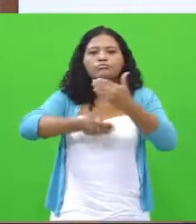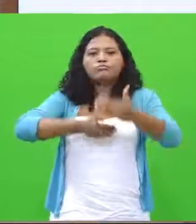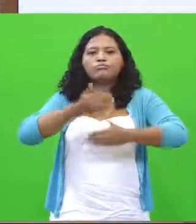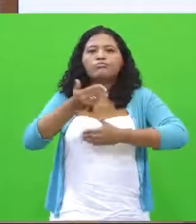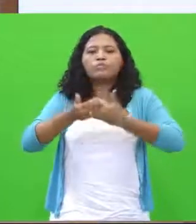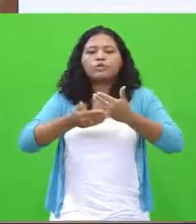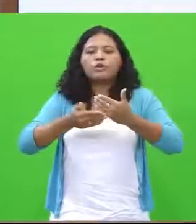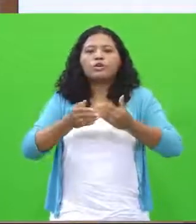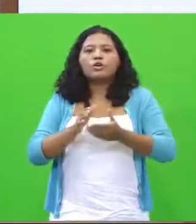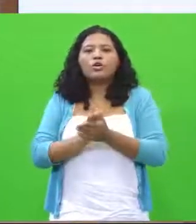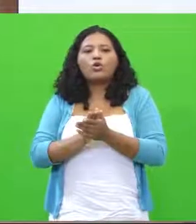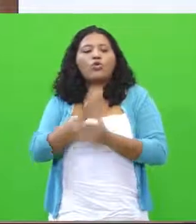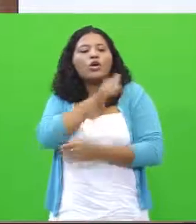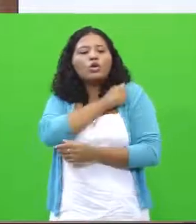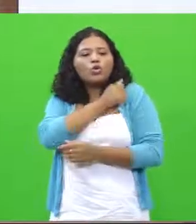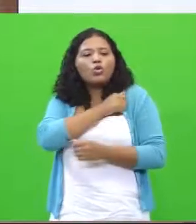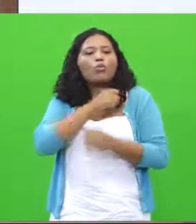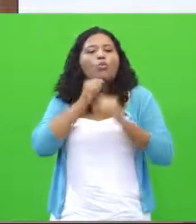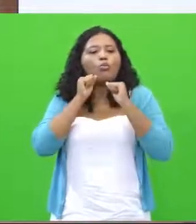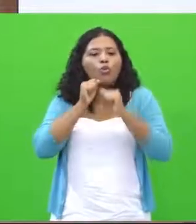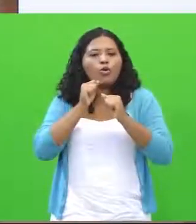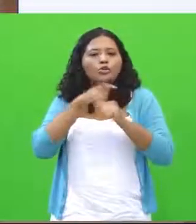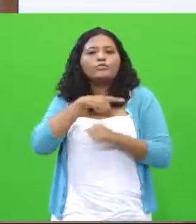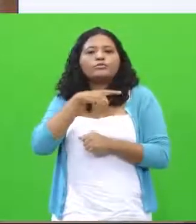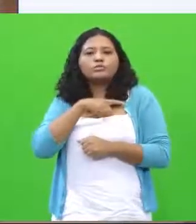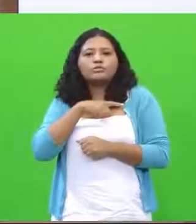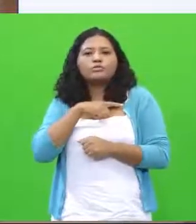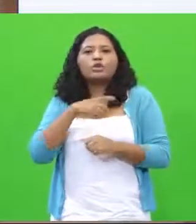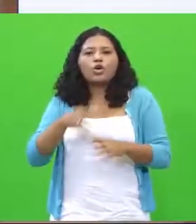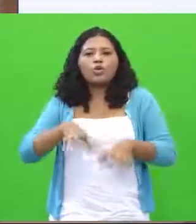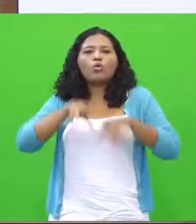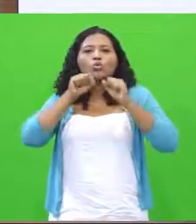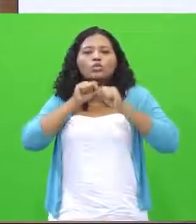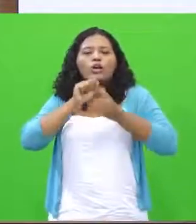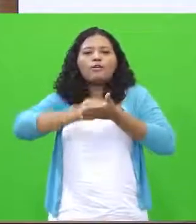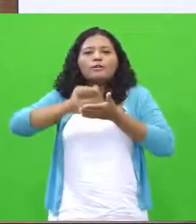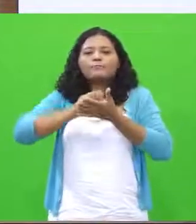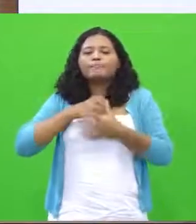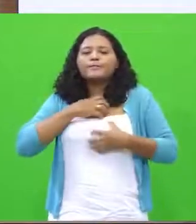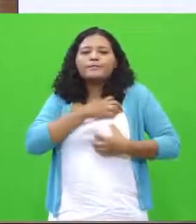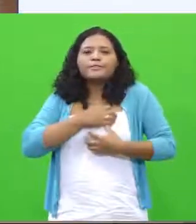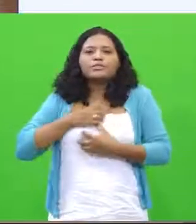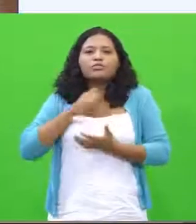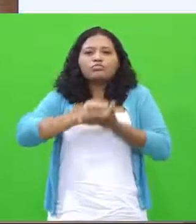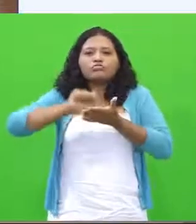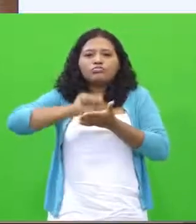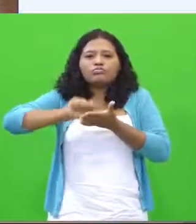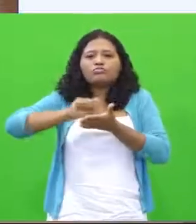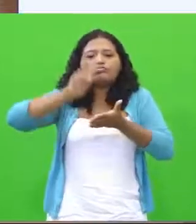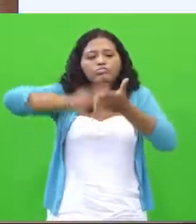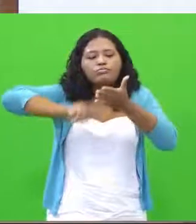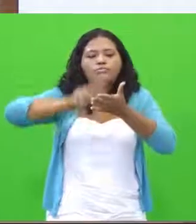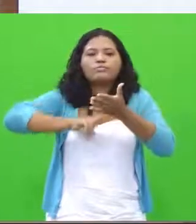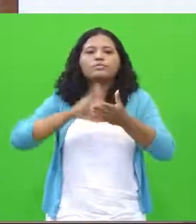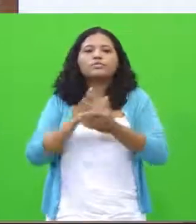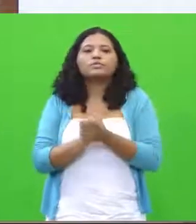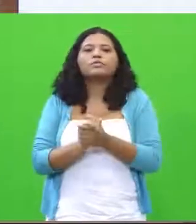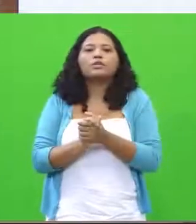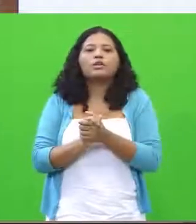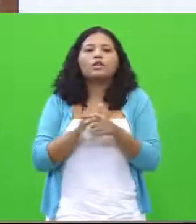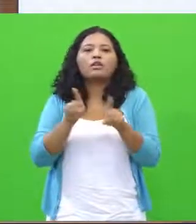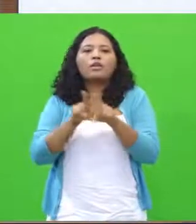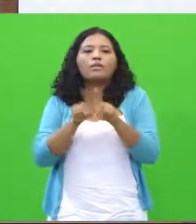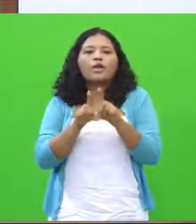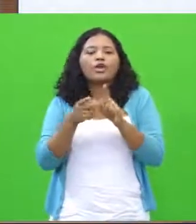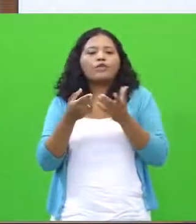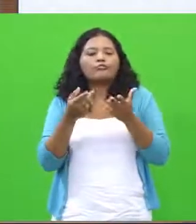o aluno adquirir esse prazer pela leitura e pela questão da escrita. Um ponto também